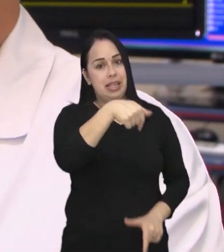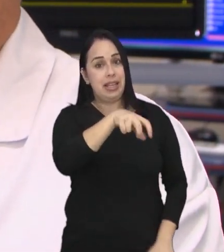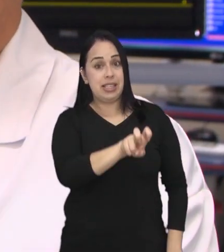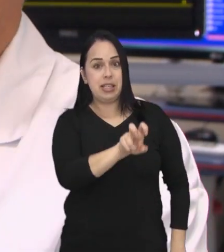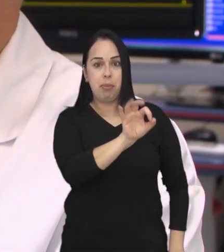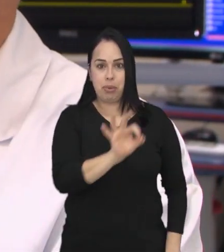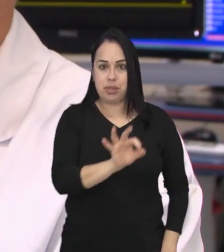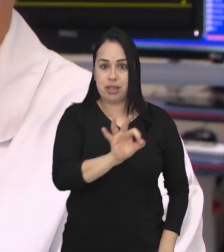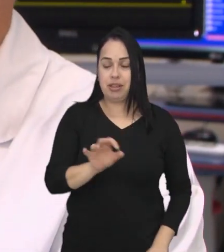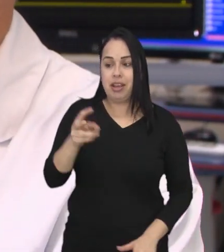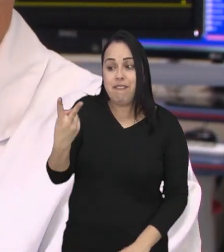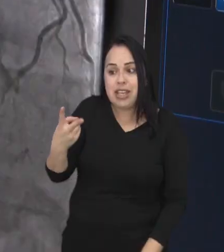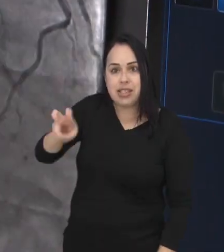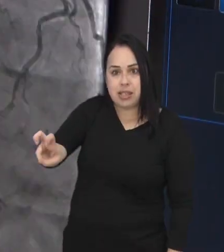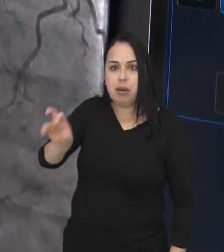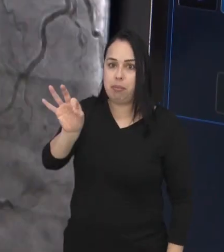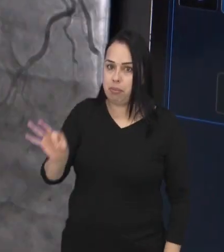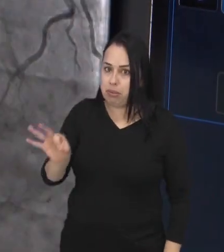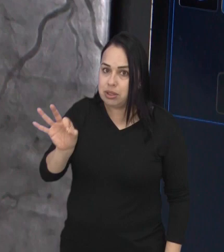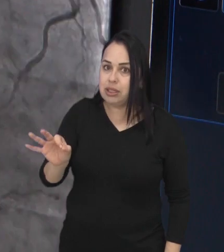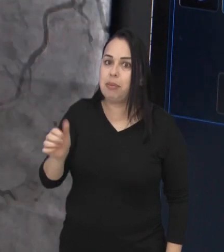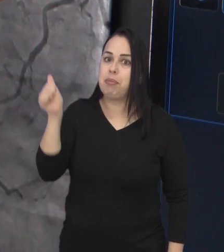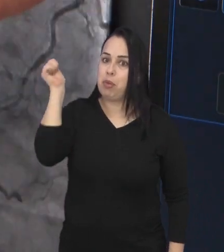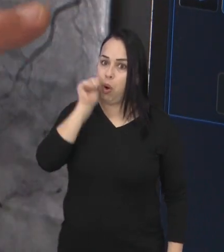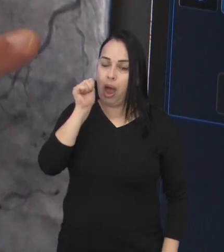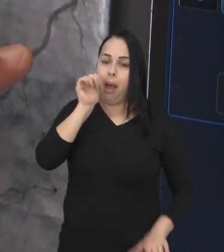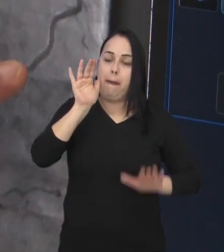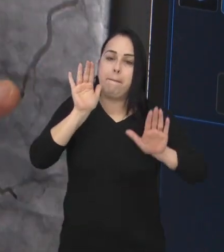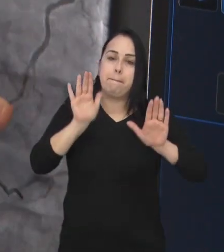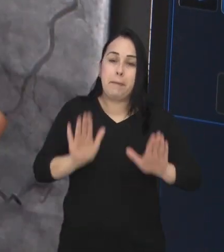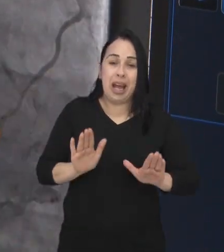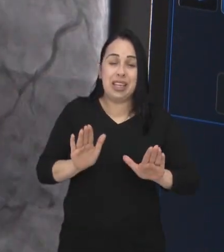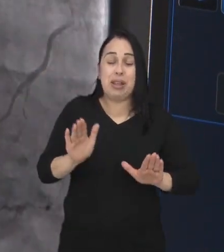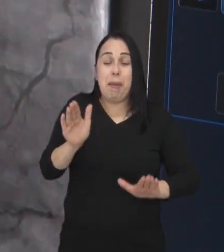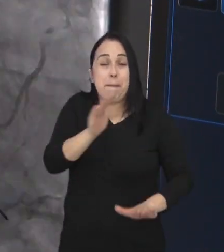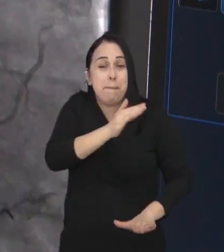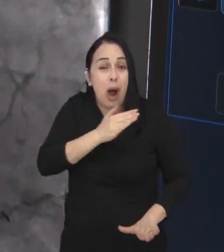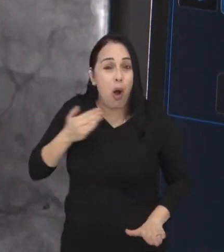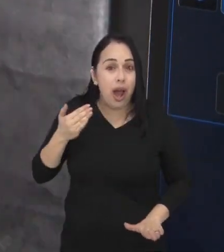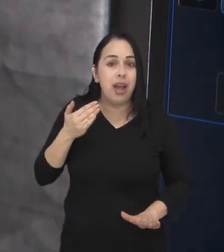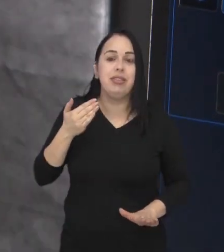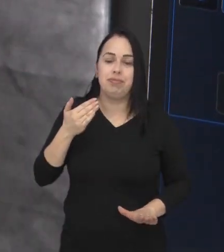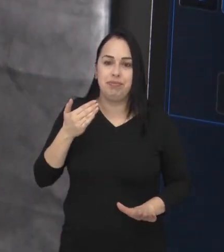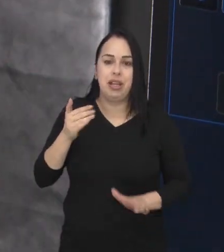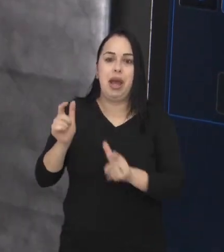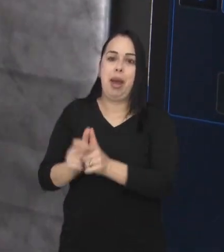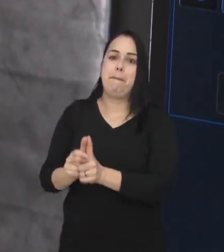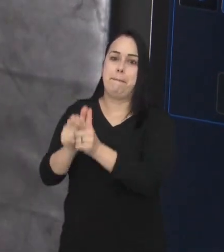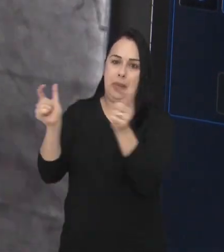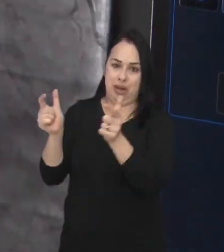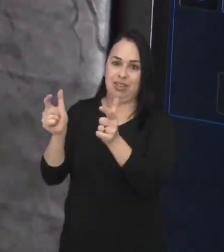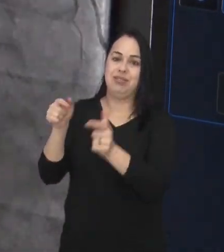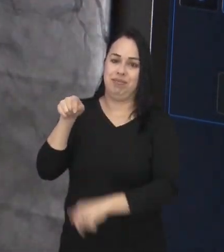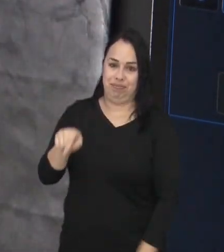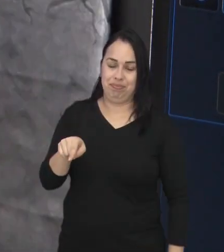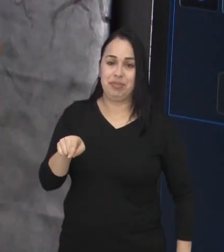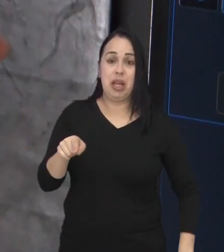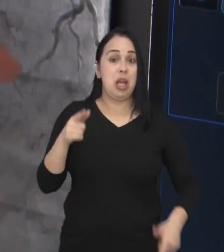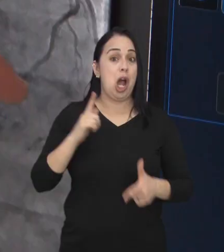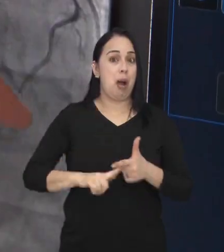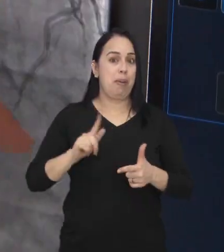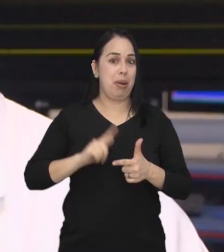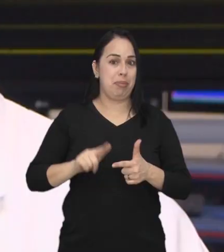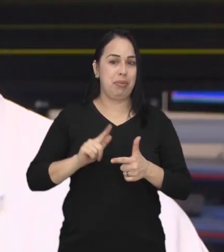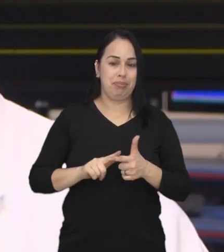75% e 25% das mulheres. Só que a taxa de mortalidade feminina